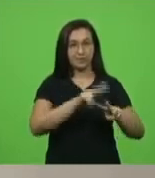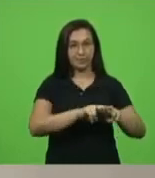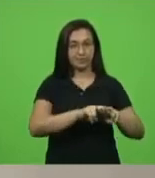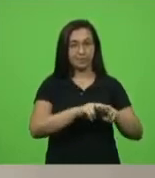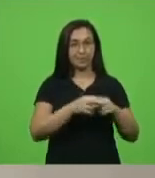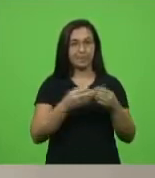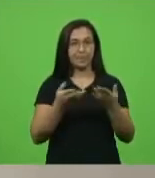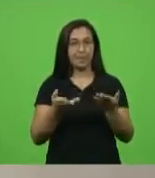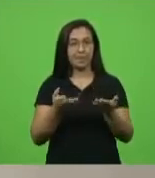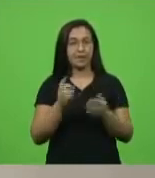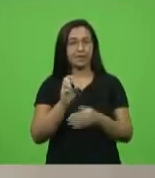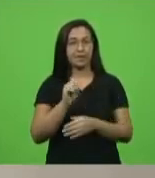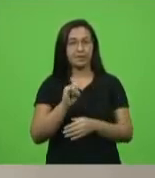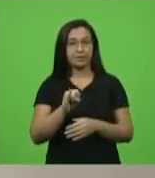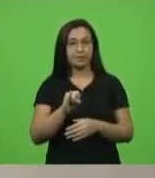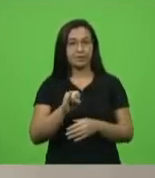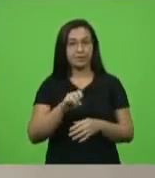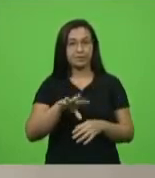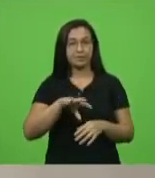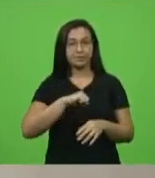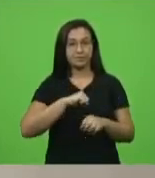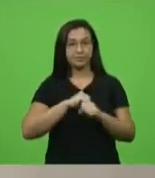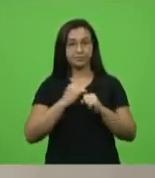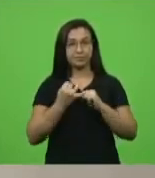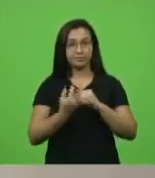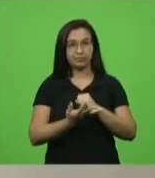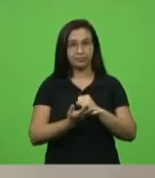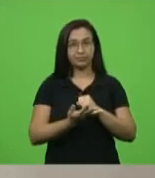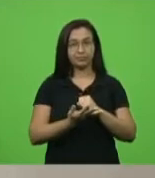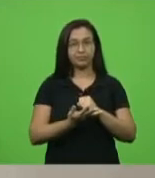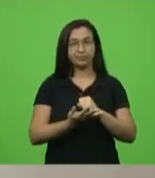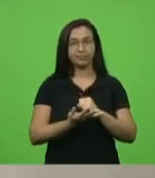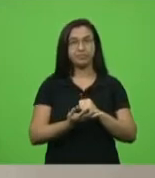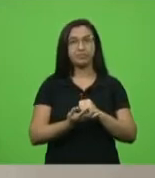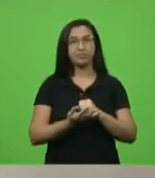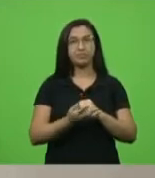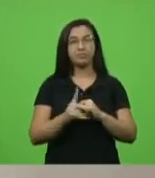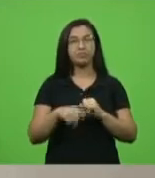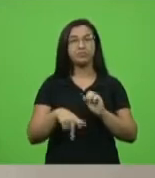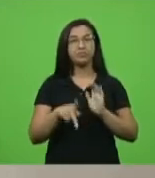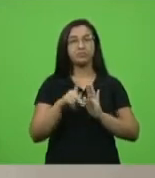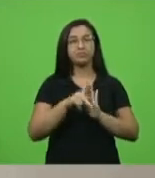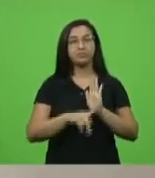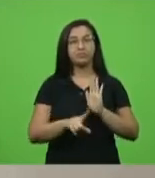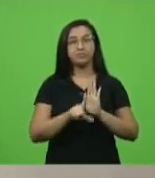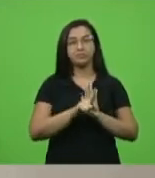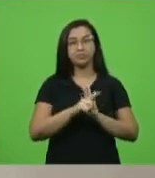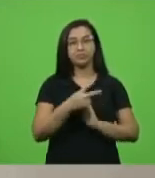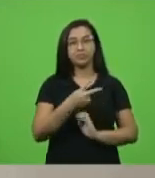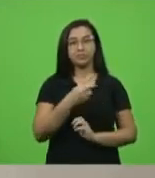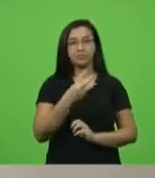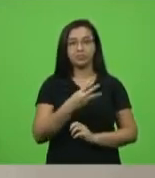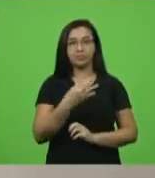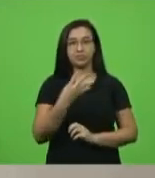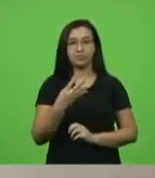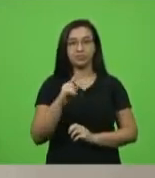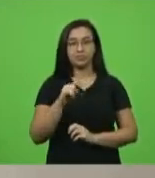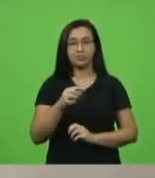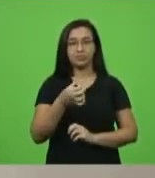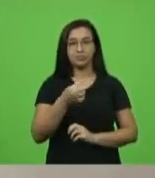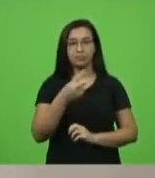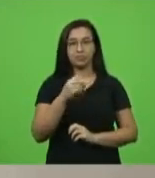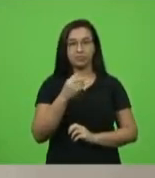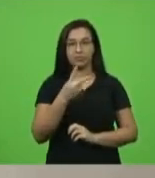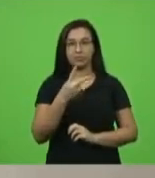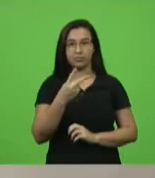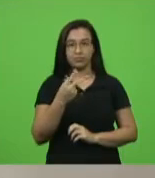-19, na forma que especifica. E também, Projeto de Lei nº 234.6 de 2020. Autor, deputado Nilson